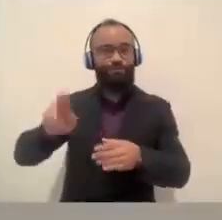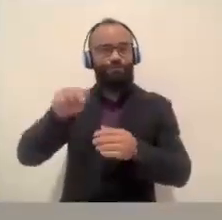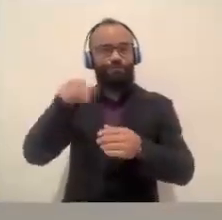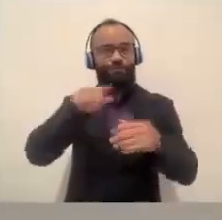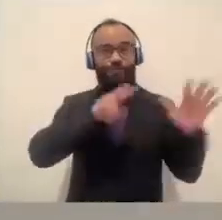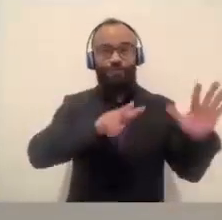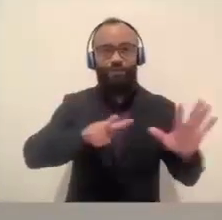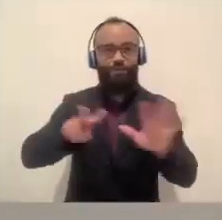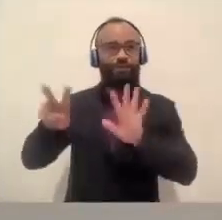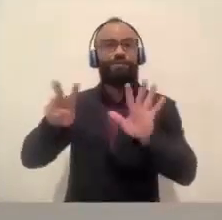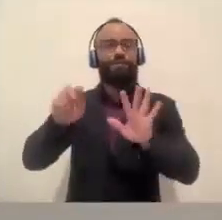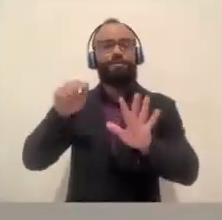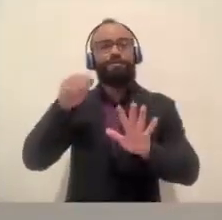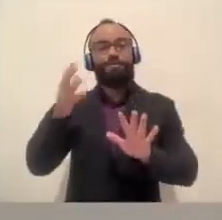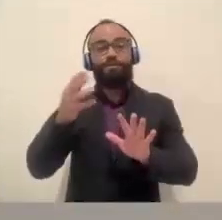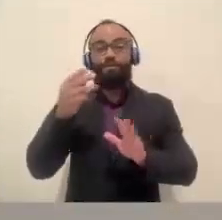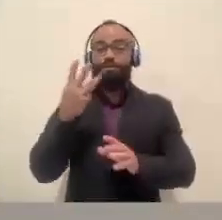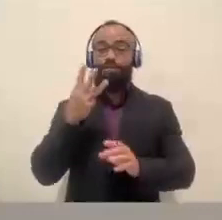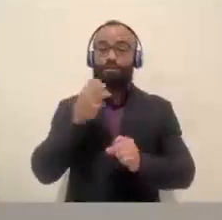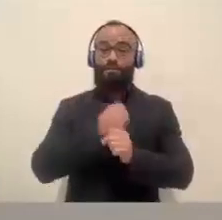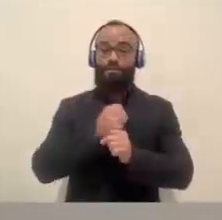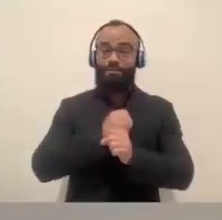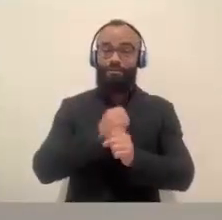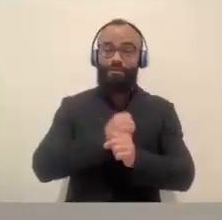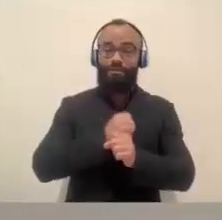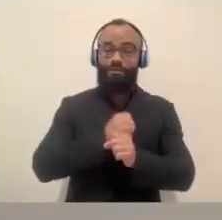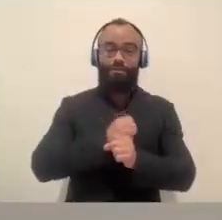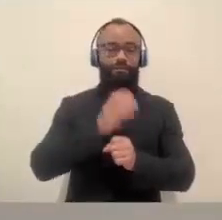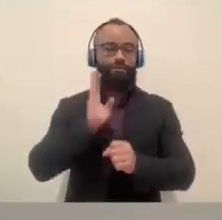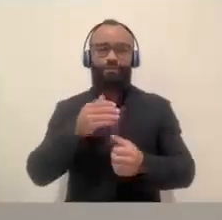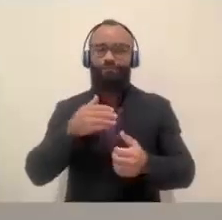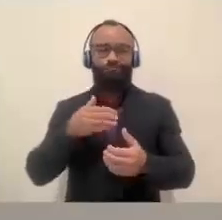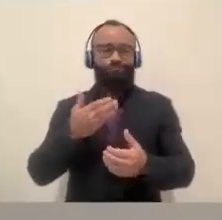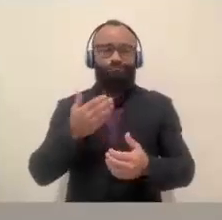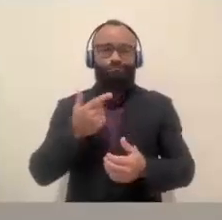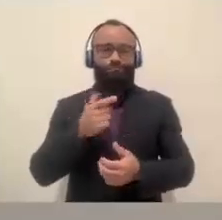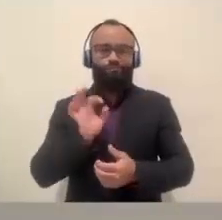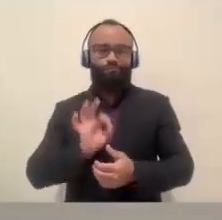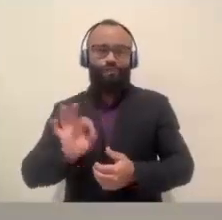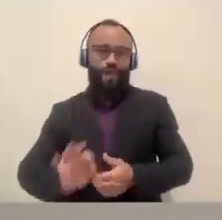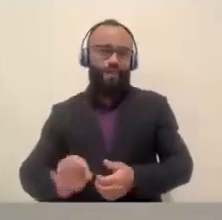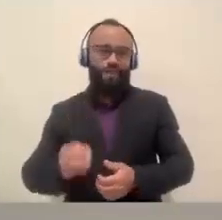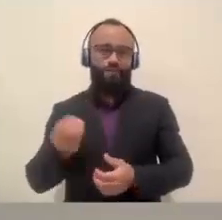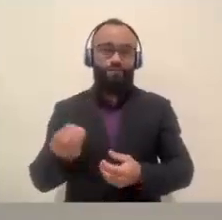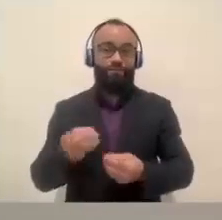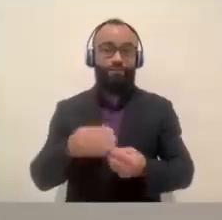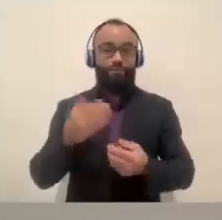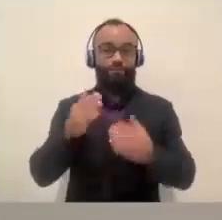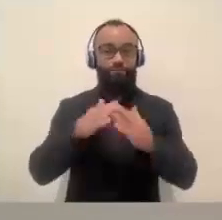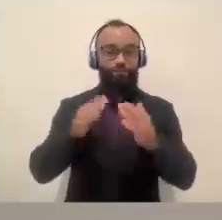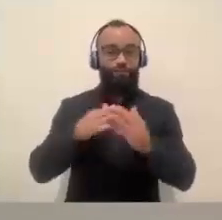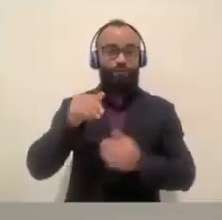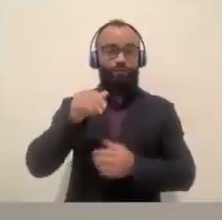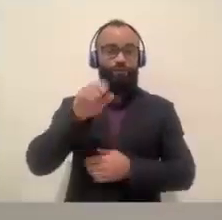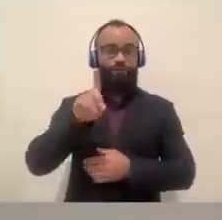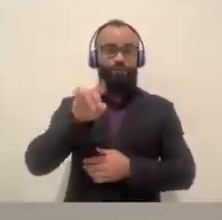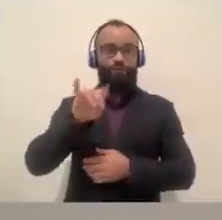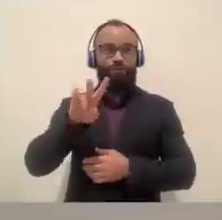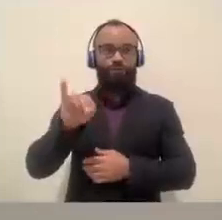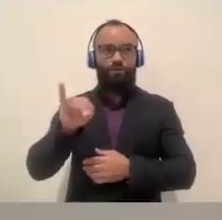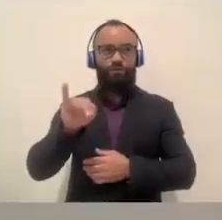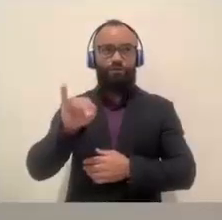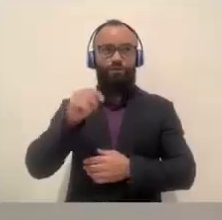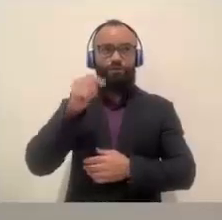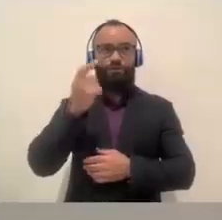e que, pelo terceiro ano consecutivo, a gente não conta. Então, deixar o pedido aí para o Davi para colocar nesse calendário, reintegrar